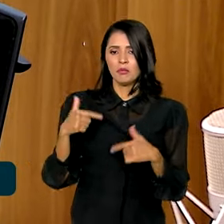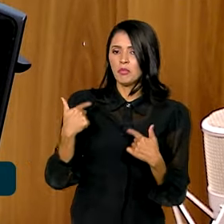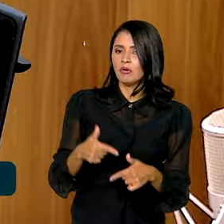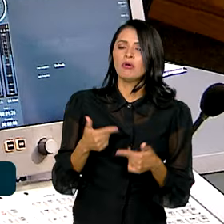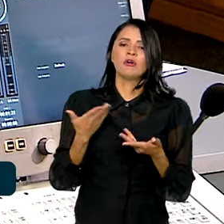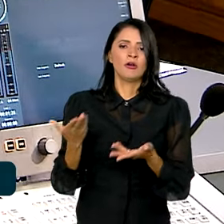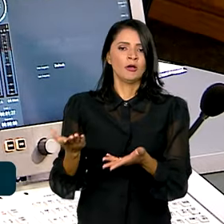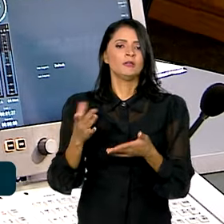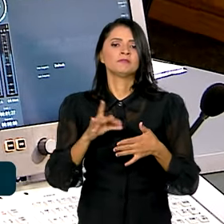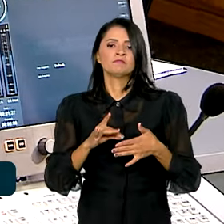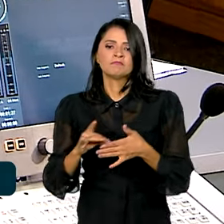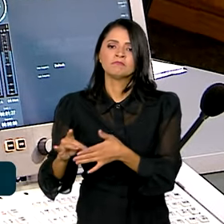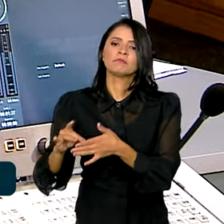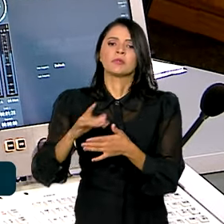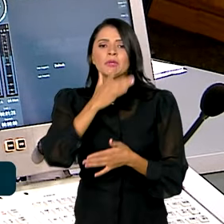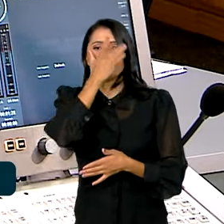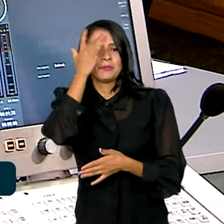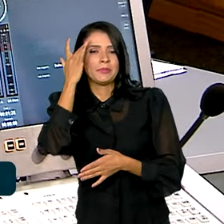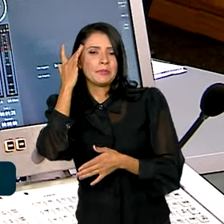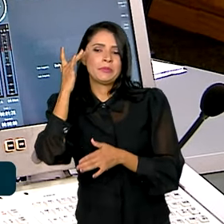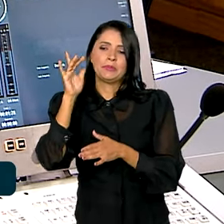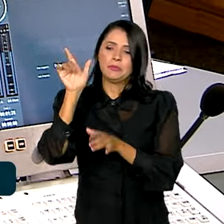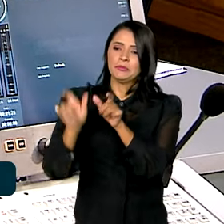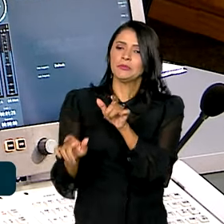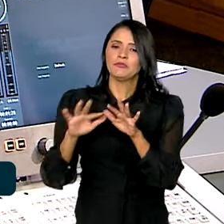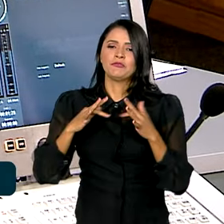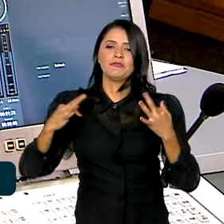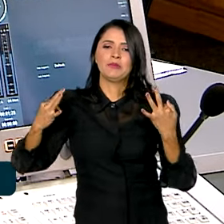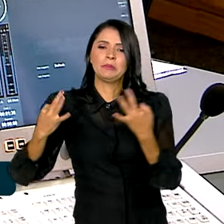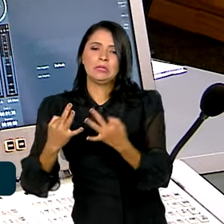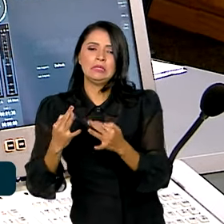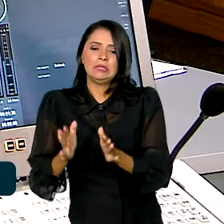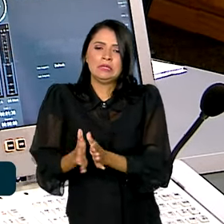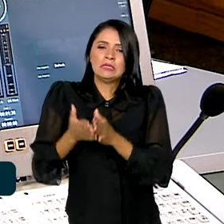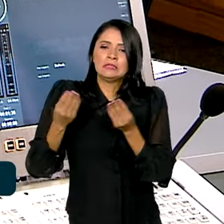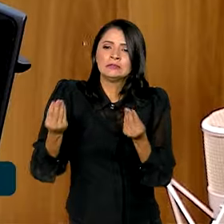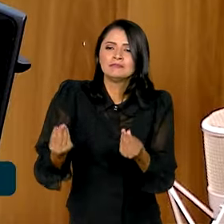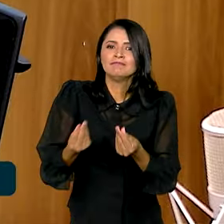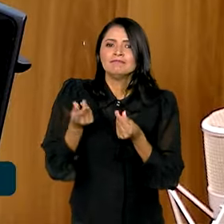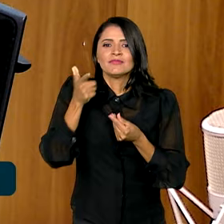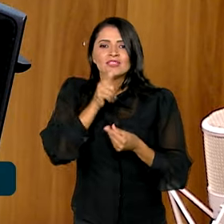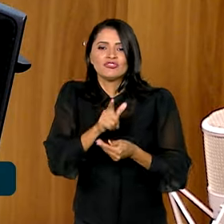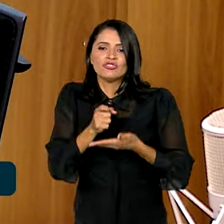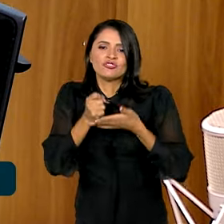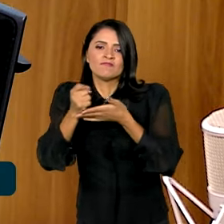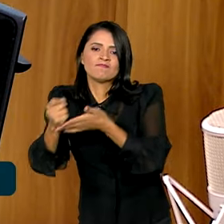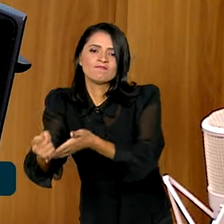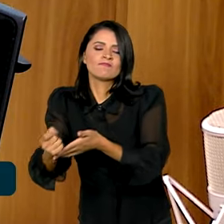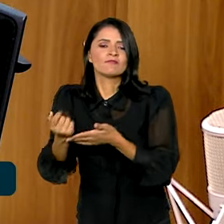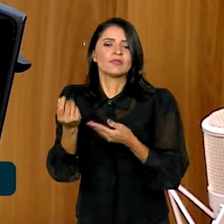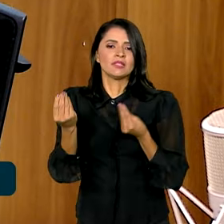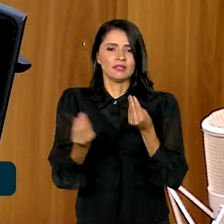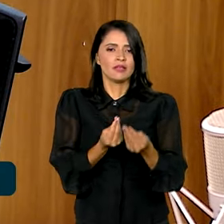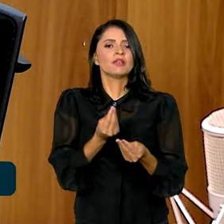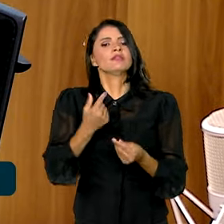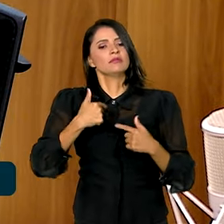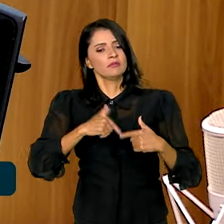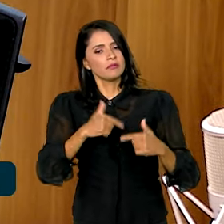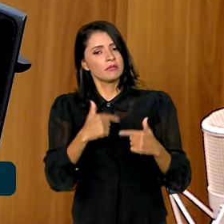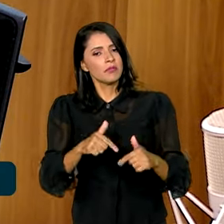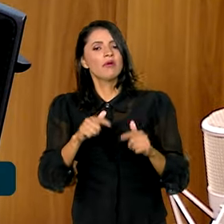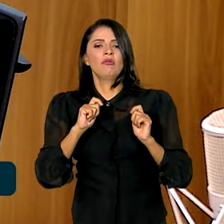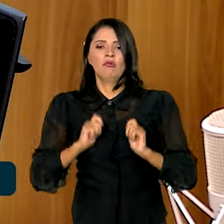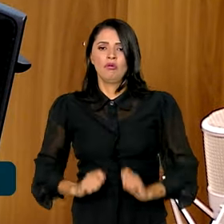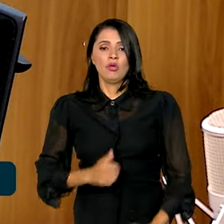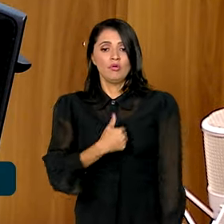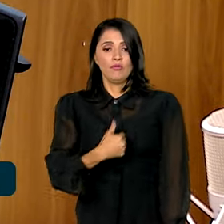benefício levado a tantas famílias, tantas famílias carentes desse país, levando dessa forma, fazendo